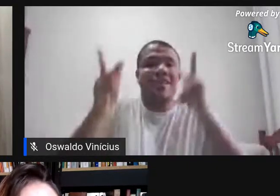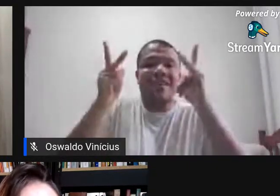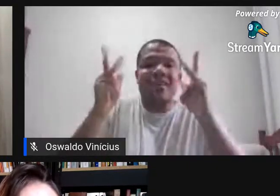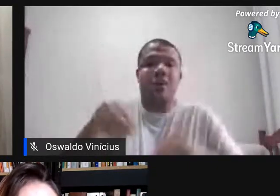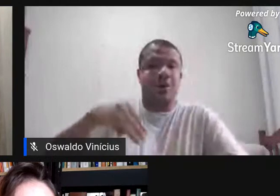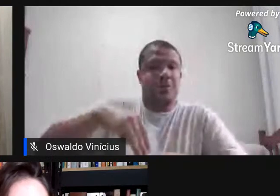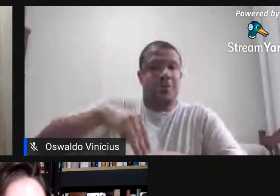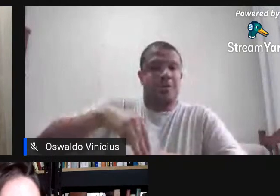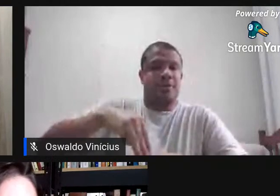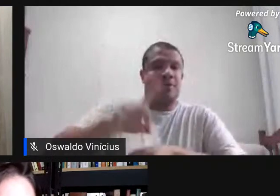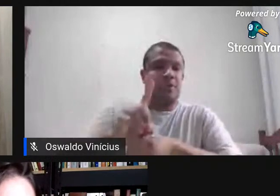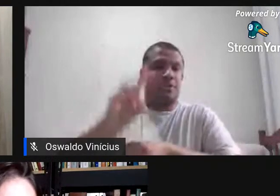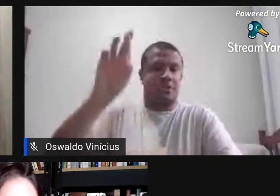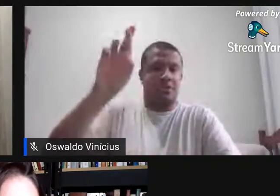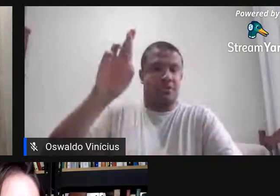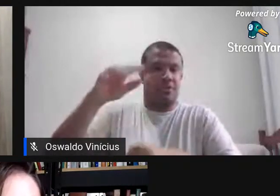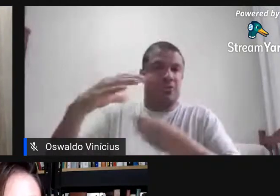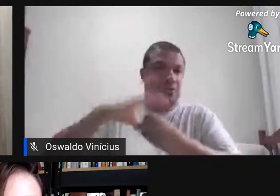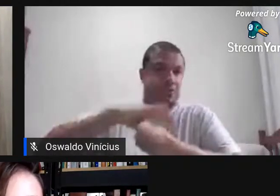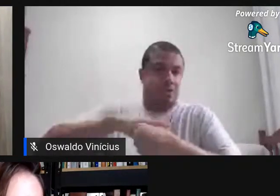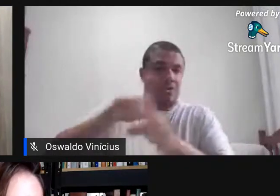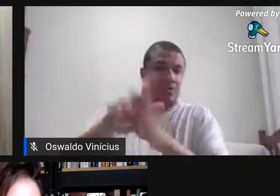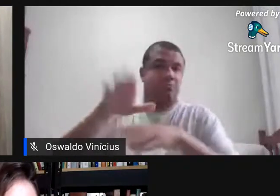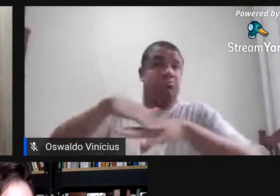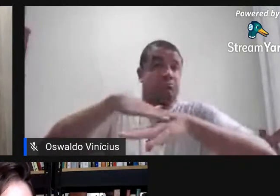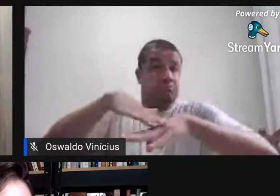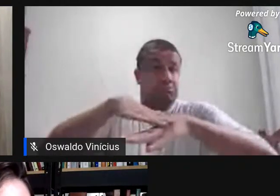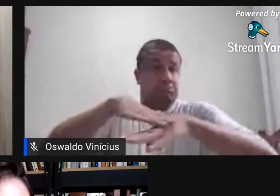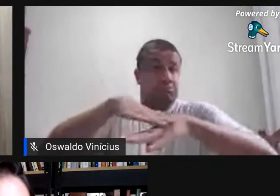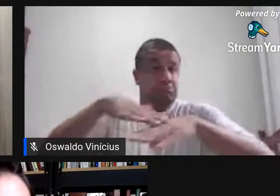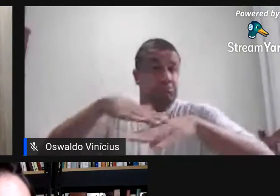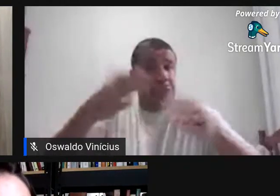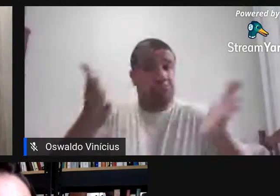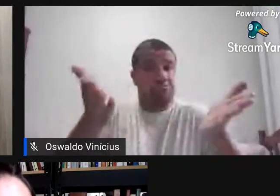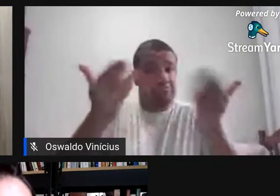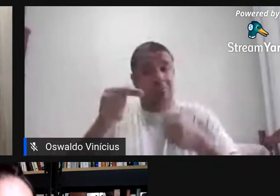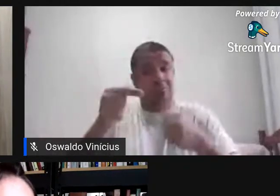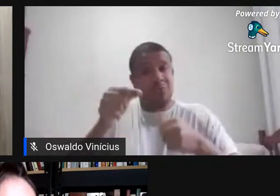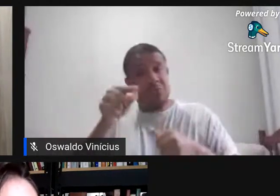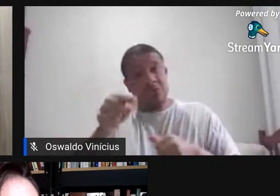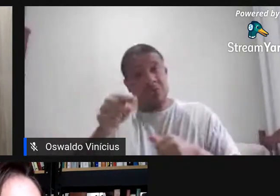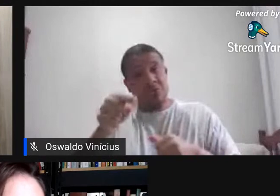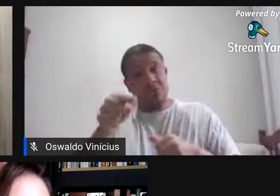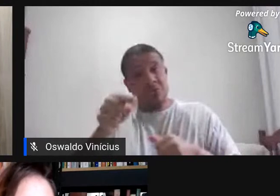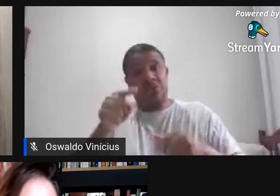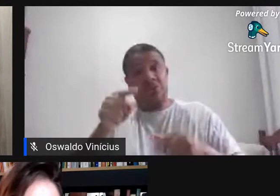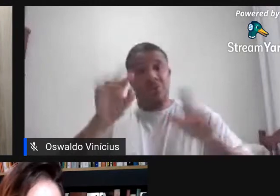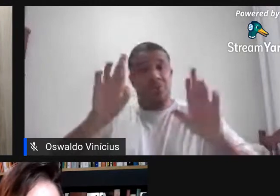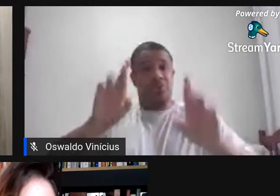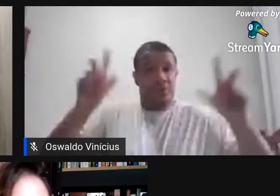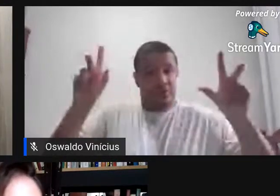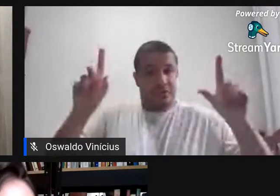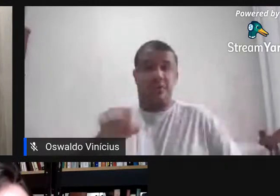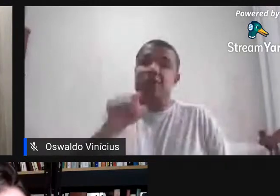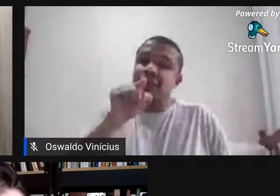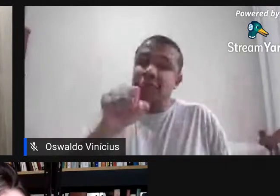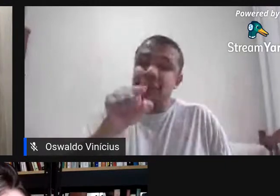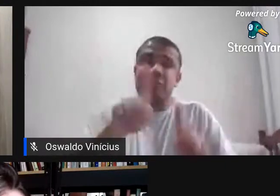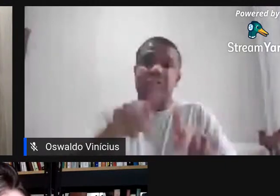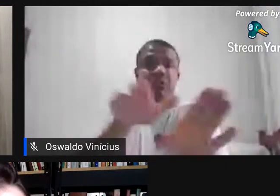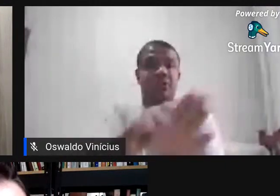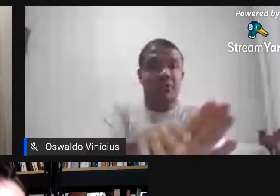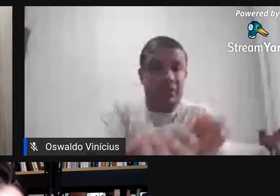pouquinho como é que foi? É, porque com você foi o oposto, né? Quando você estava sendo orientada pela Thaís, a Thaís se